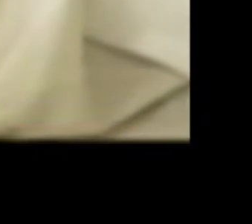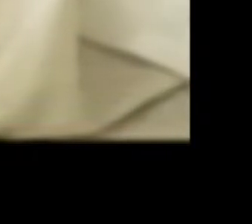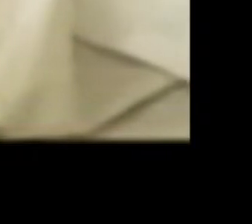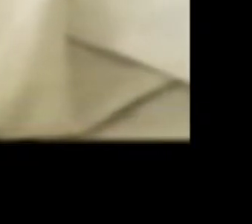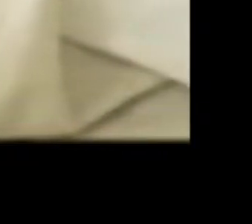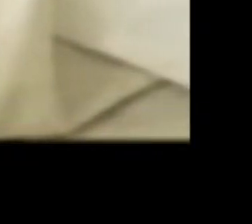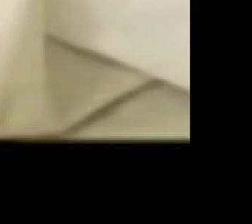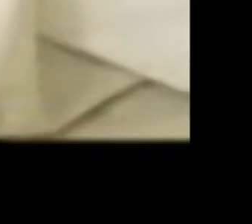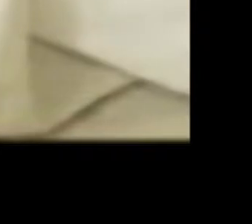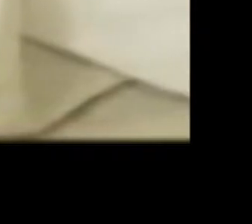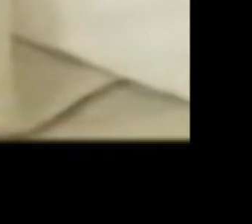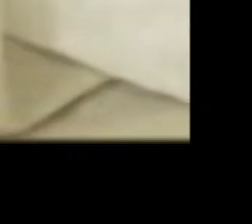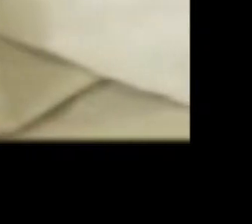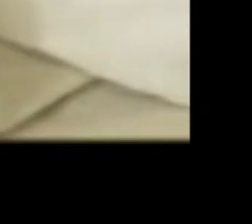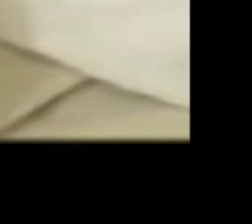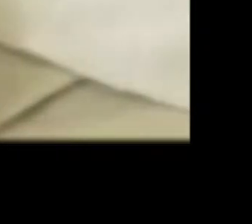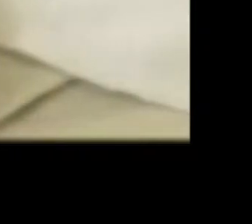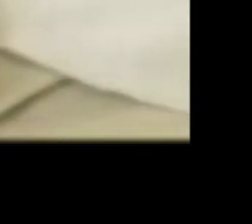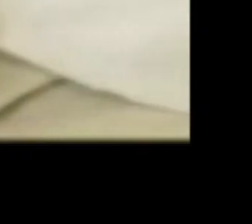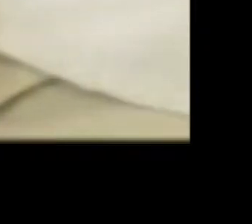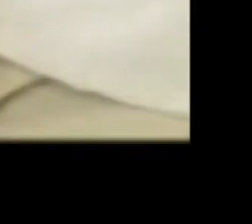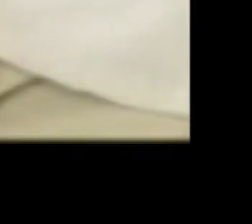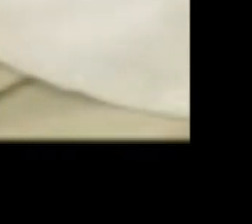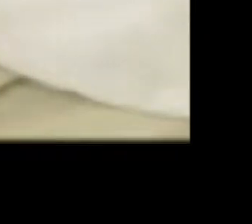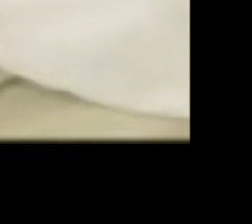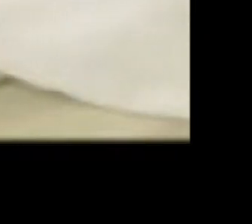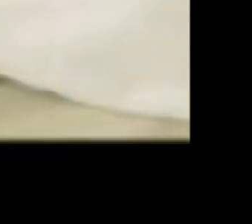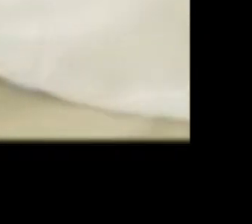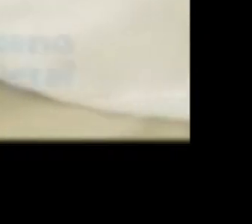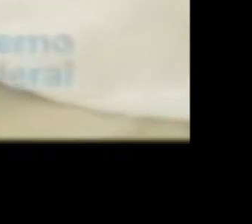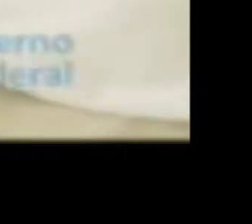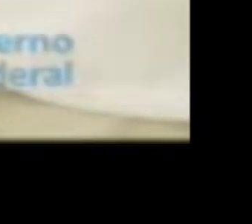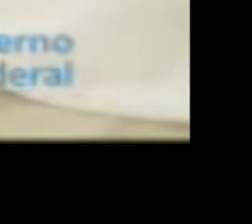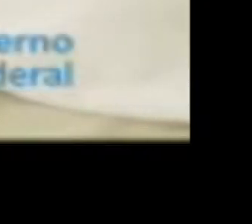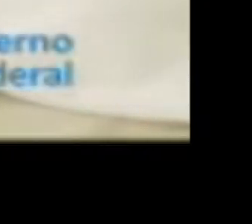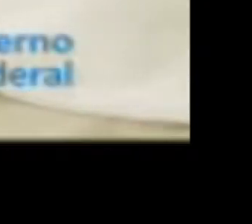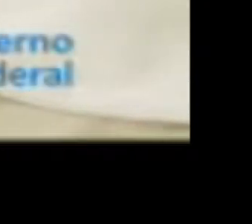Serei feliz Bem feliz